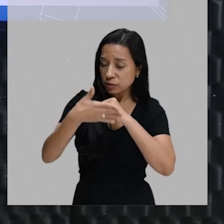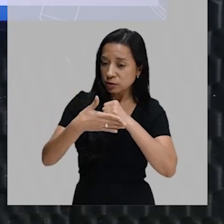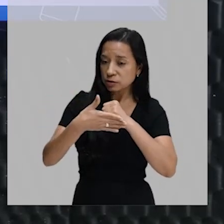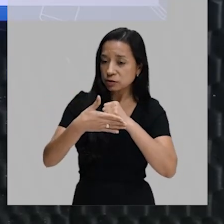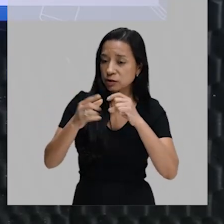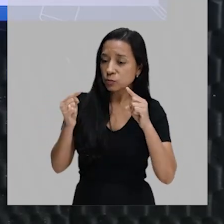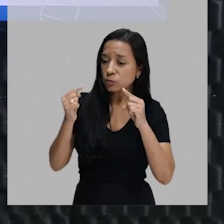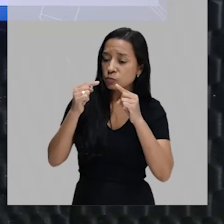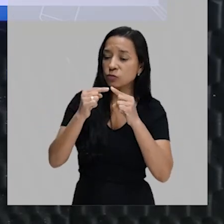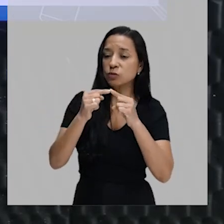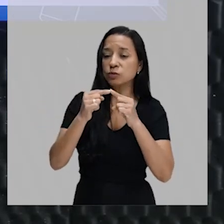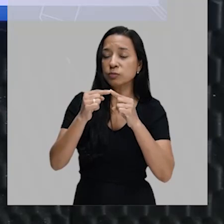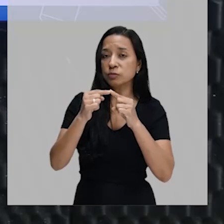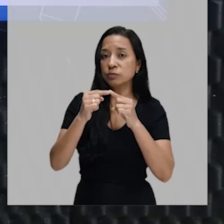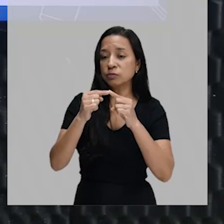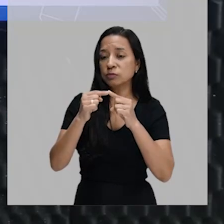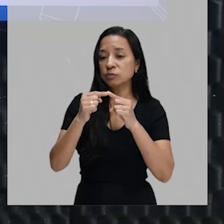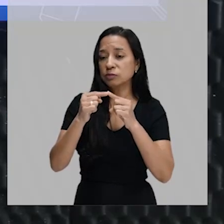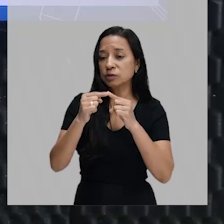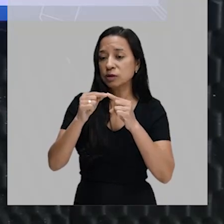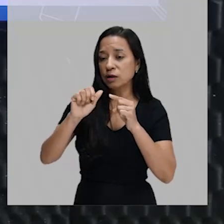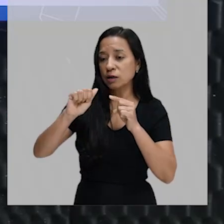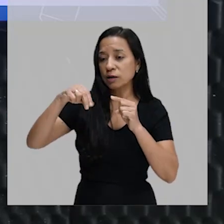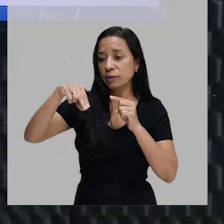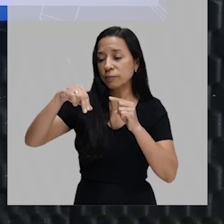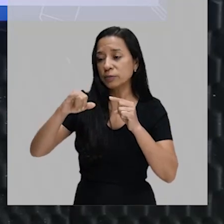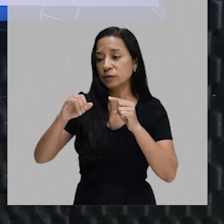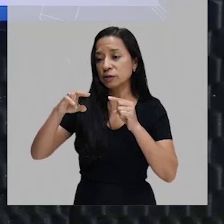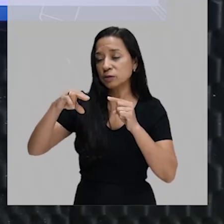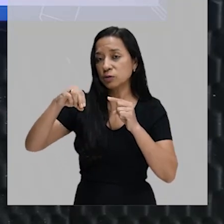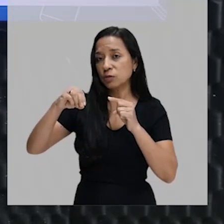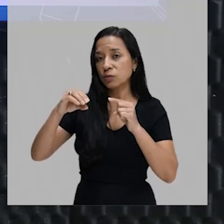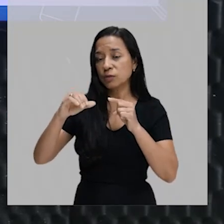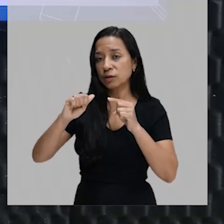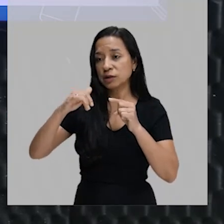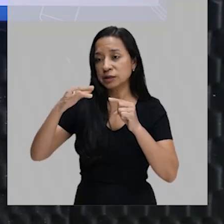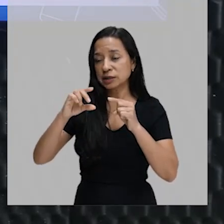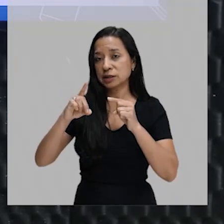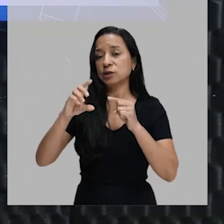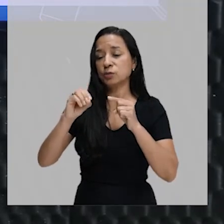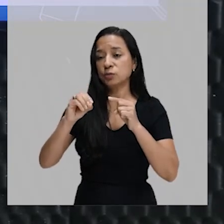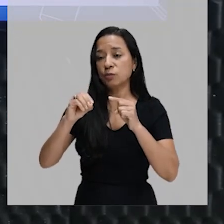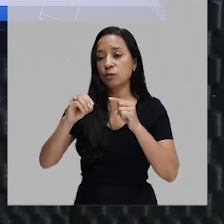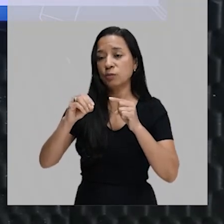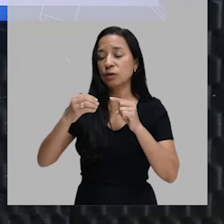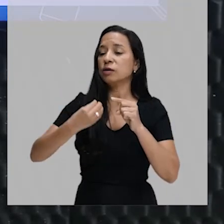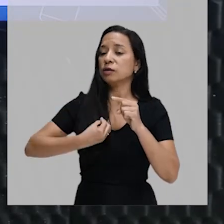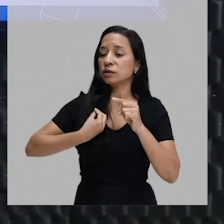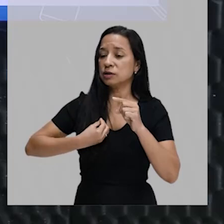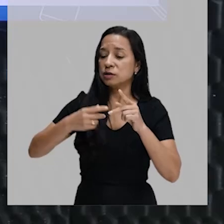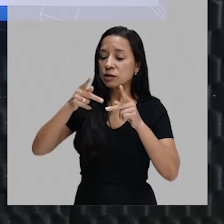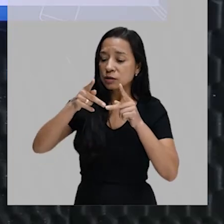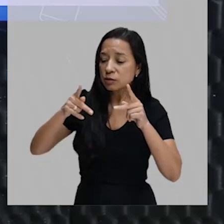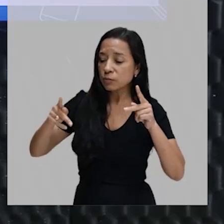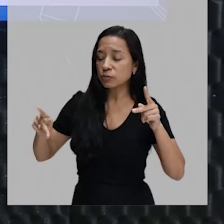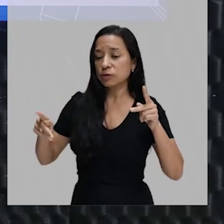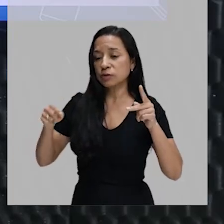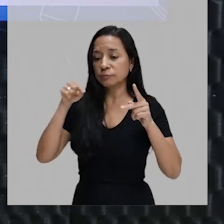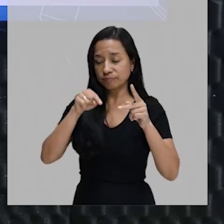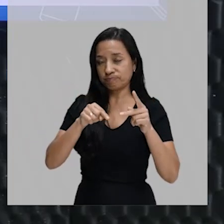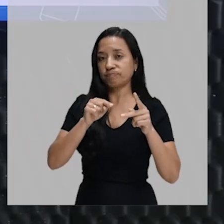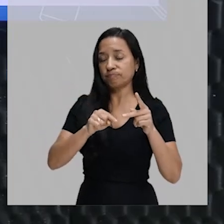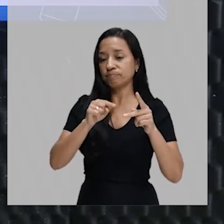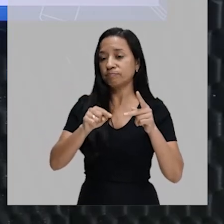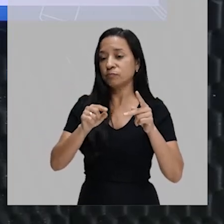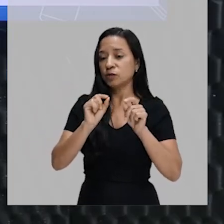cada sequência dessa, corresponde a um aminoácido que vai estar presente na proteína. Porque você sabe que a proteína,